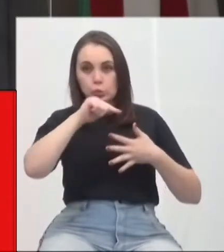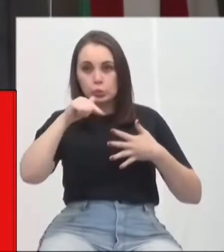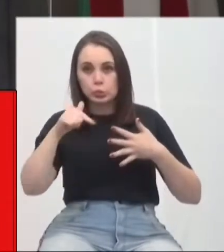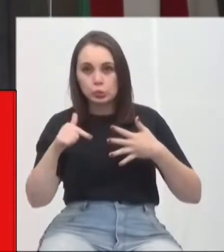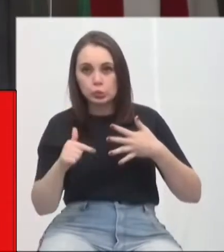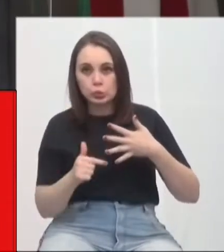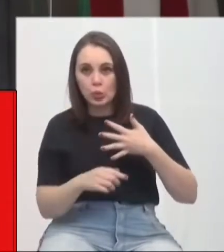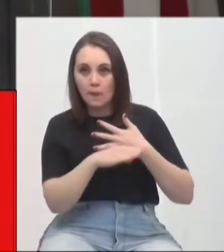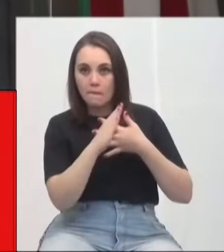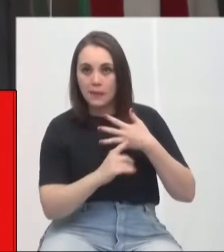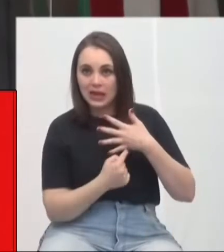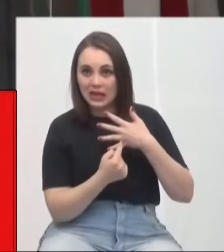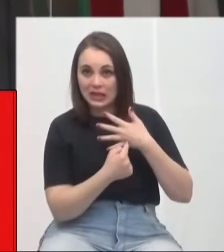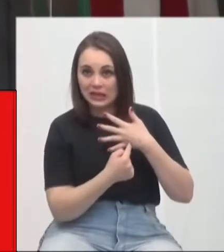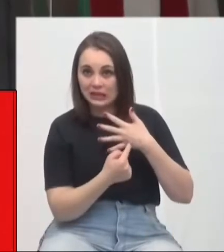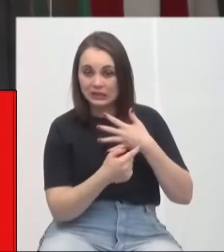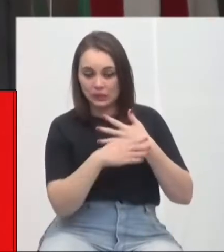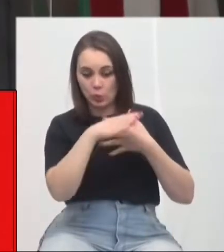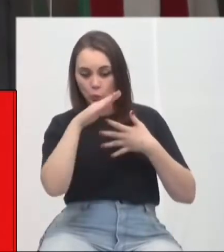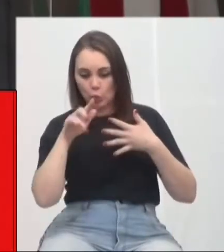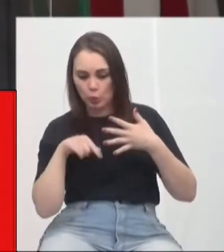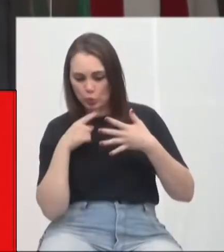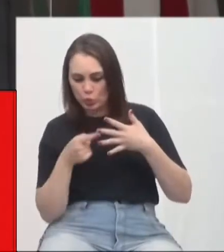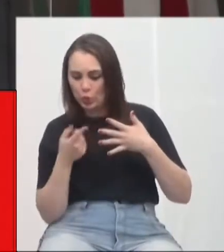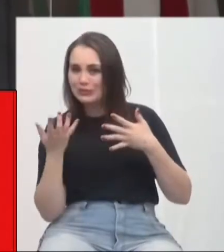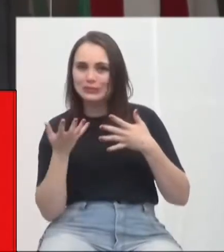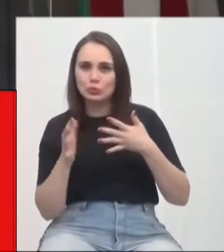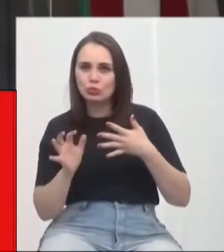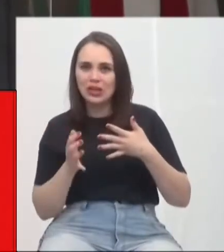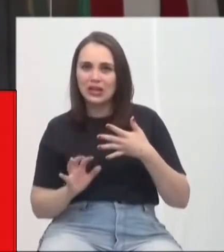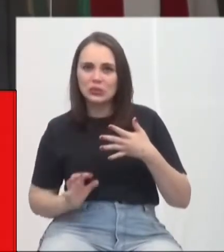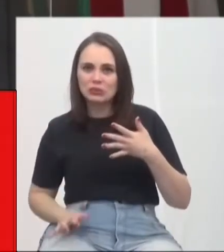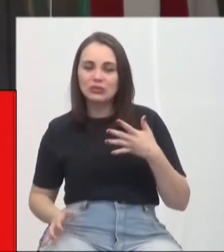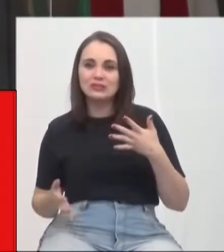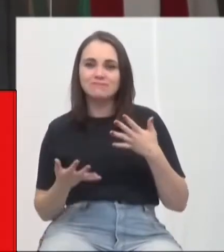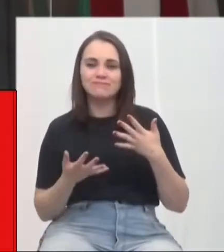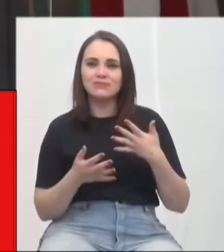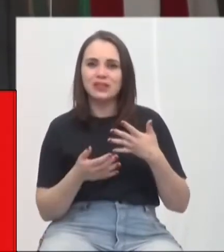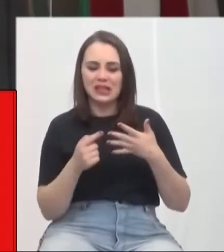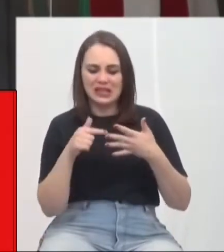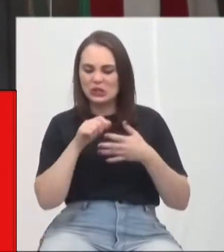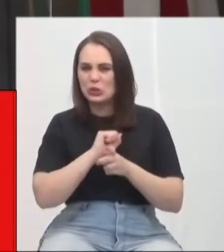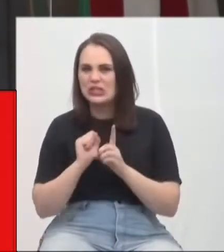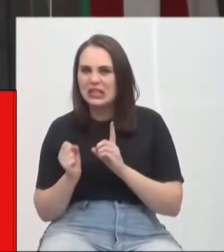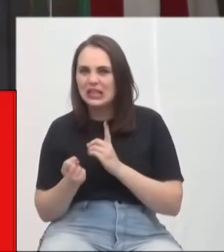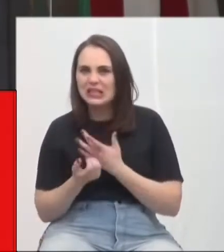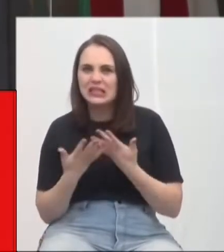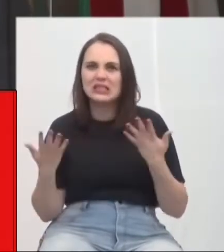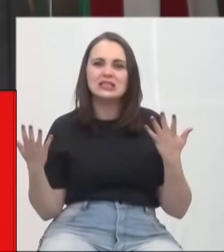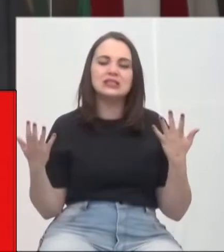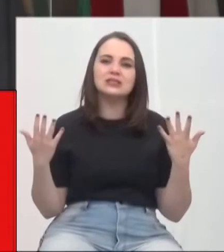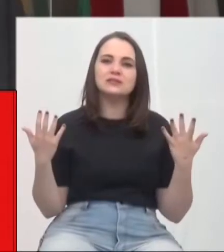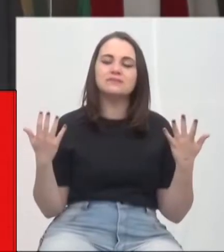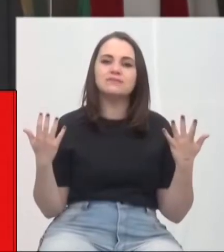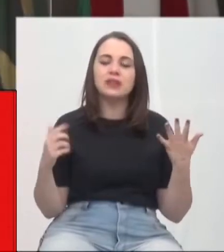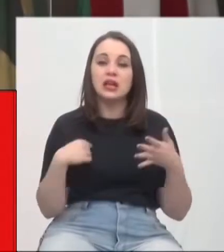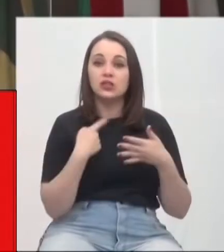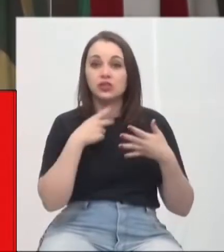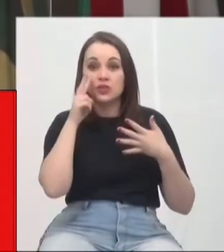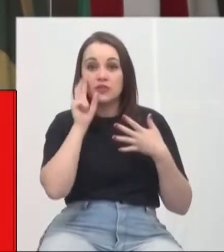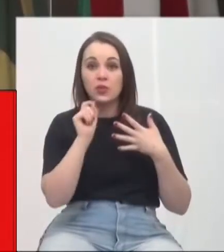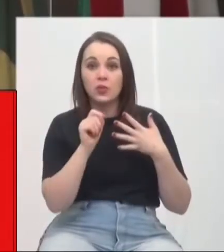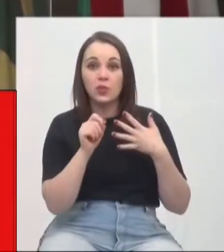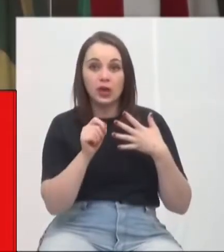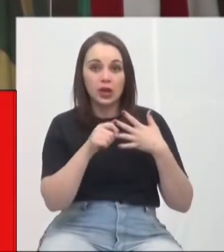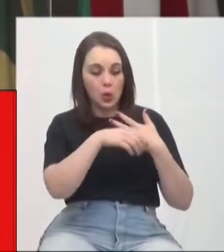presidente Bolsonaro, em linha da esquerda, socialismo. E a gente vê um